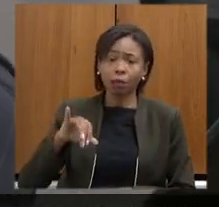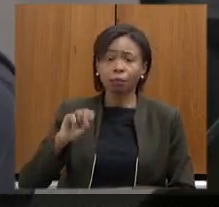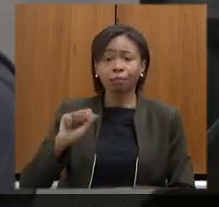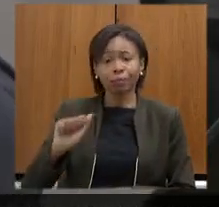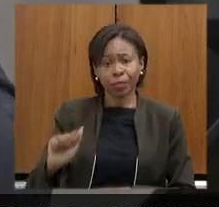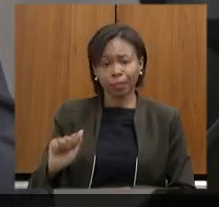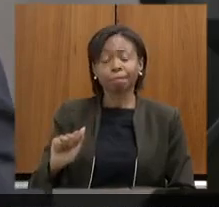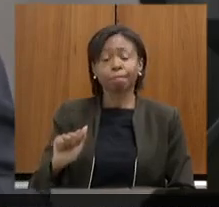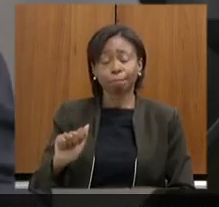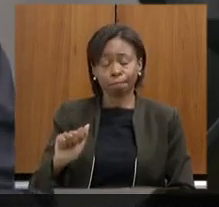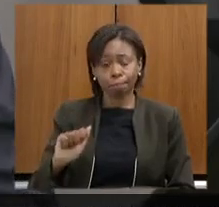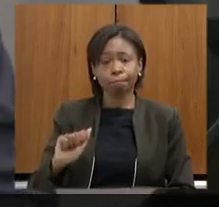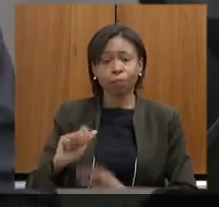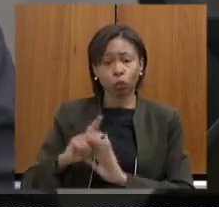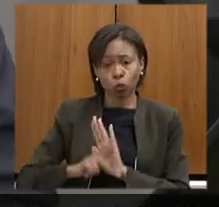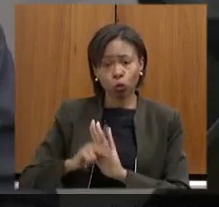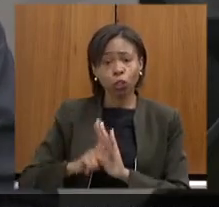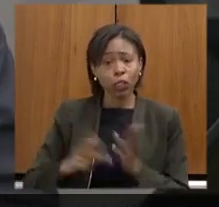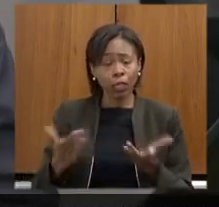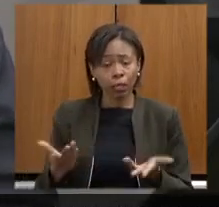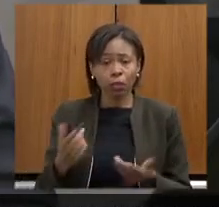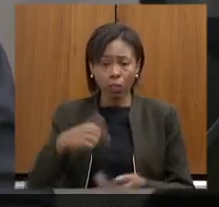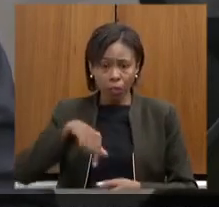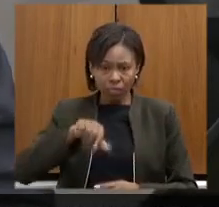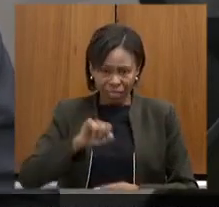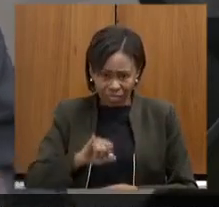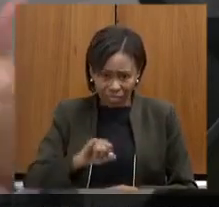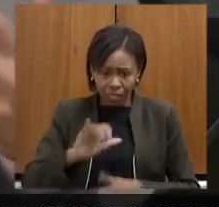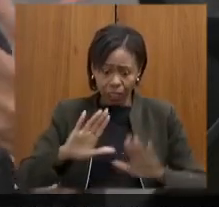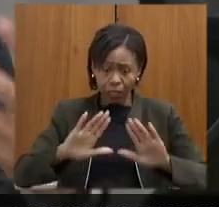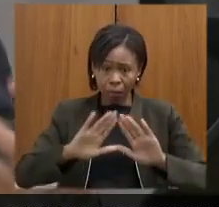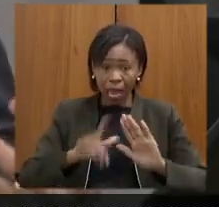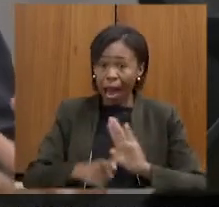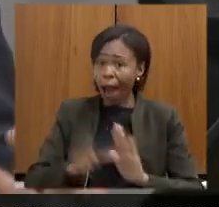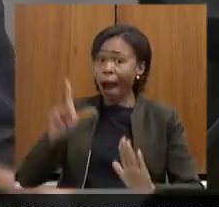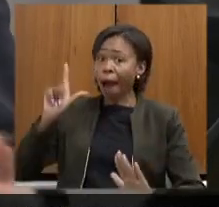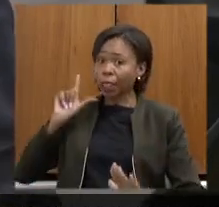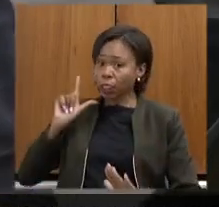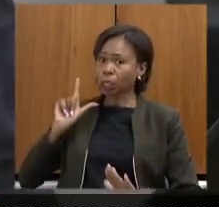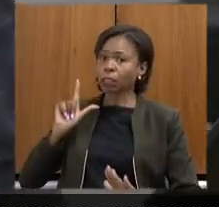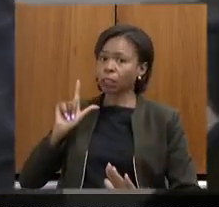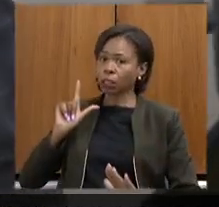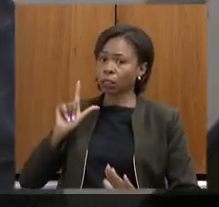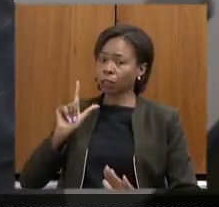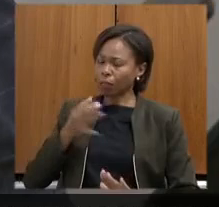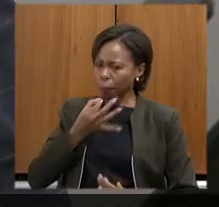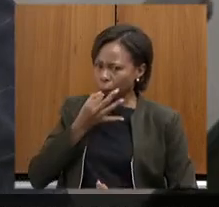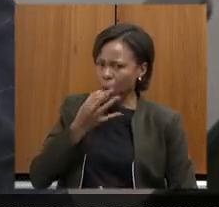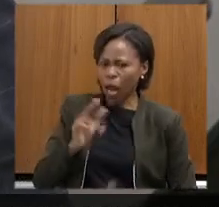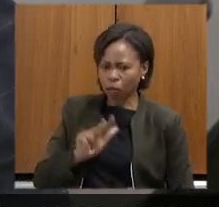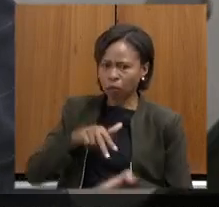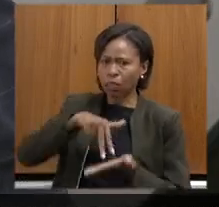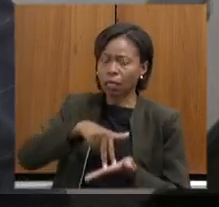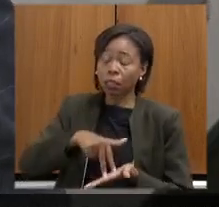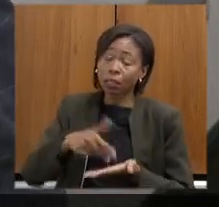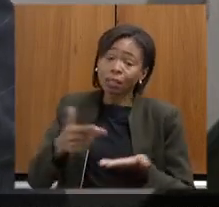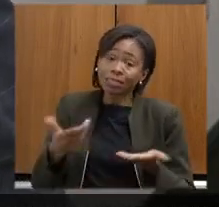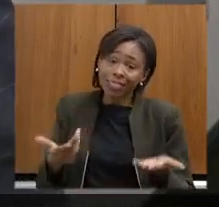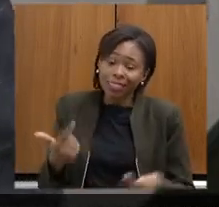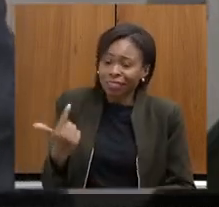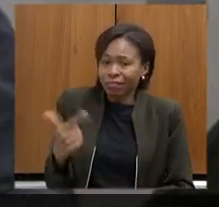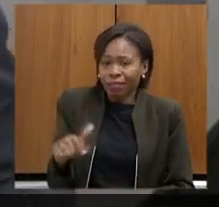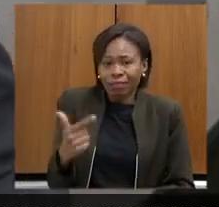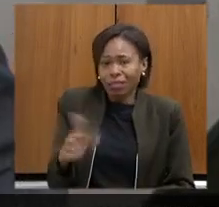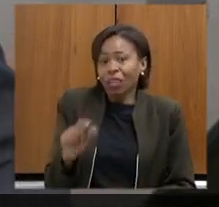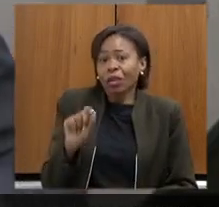nós a assembleia se tivesse se posicionado anteriormente não teria também a legalidade para